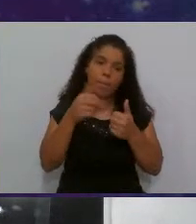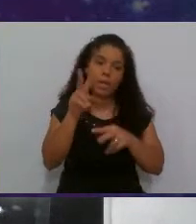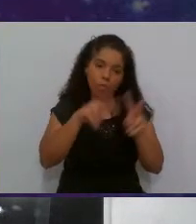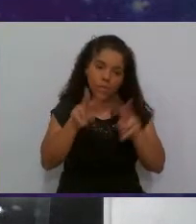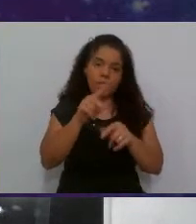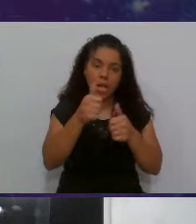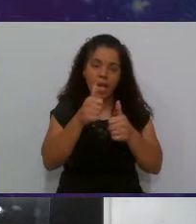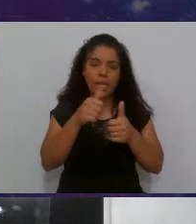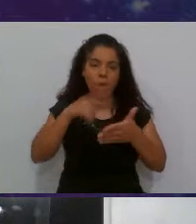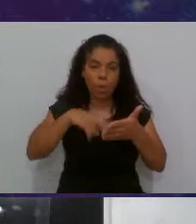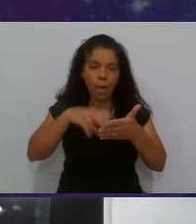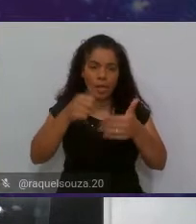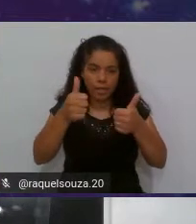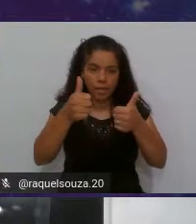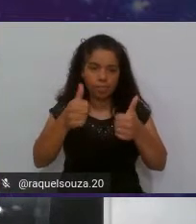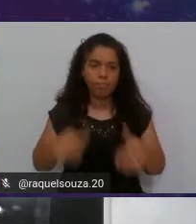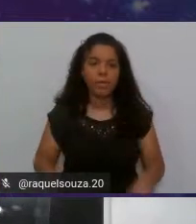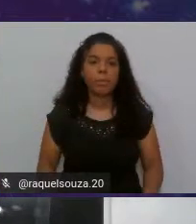uma lida, tá bom?